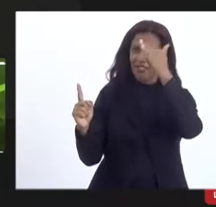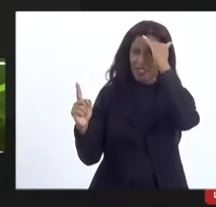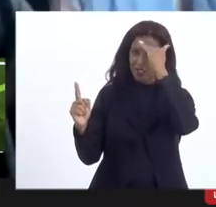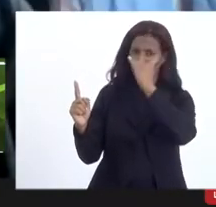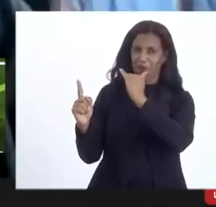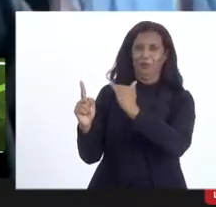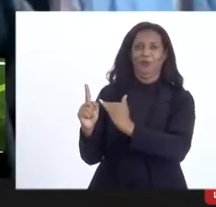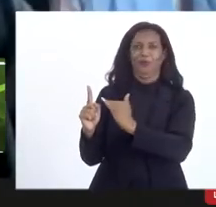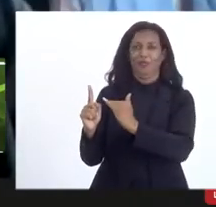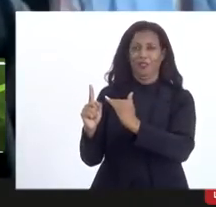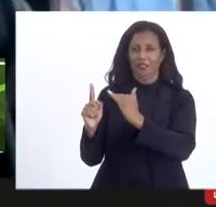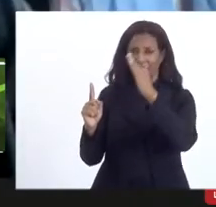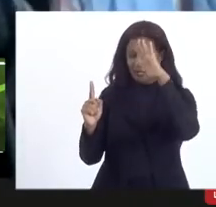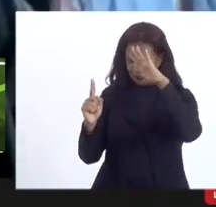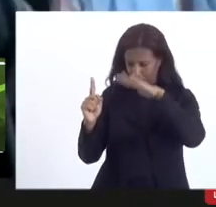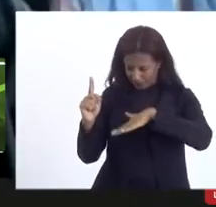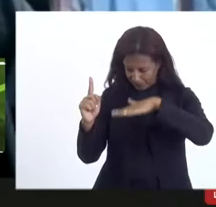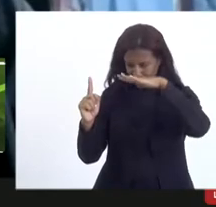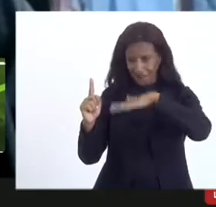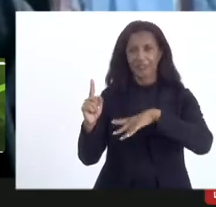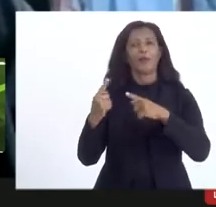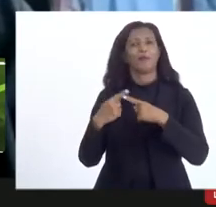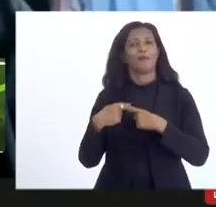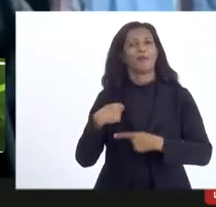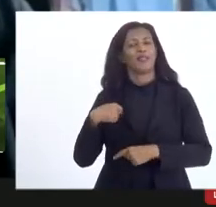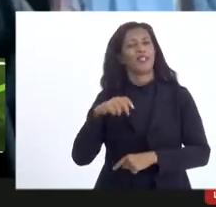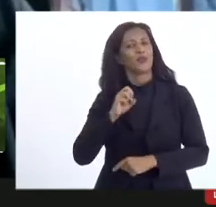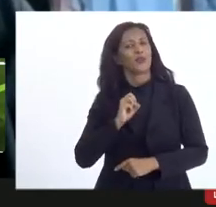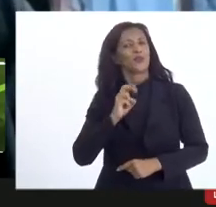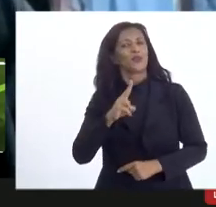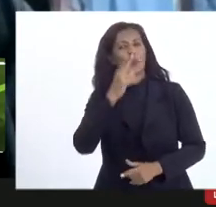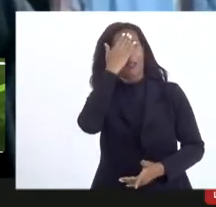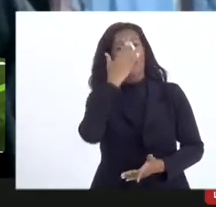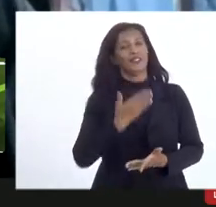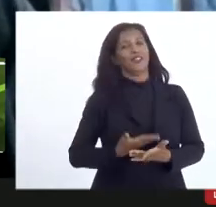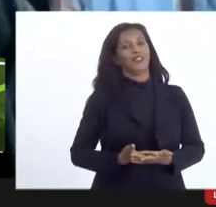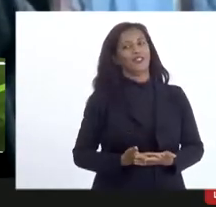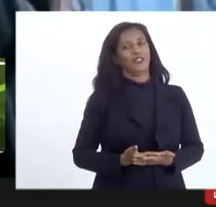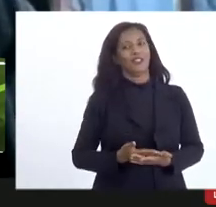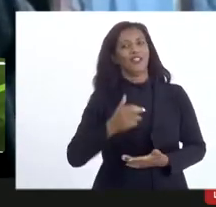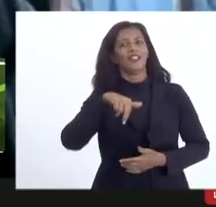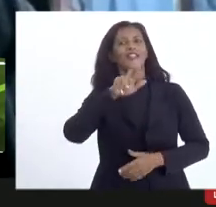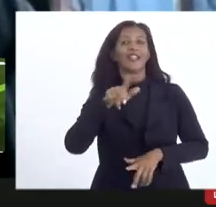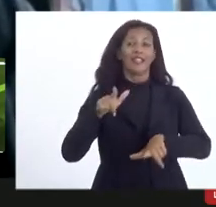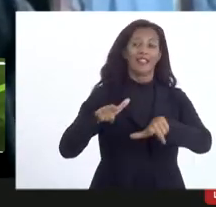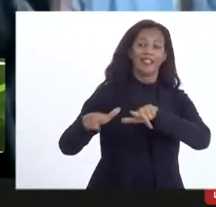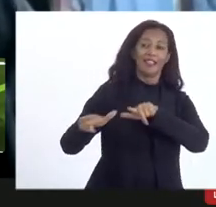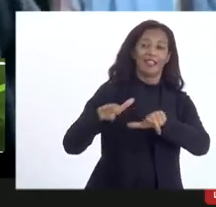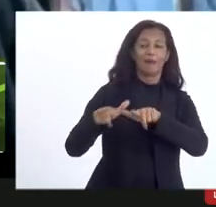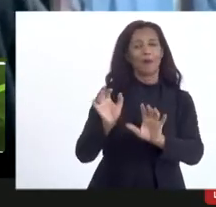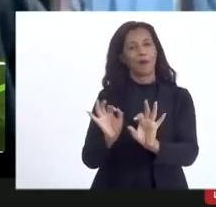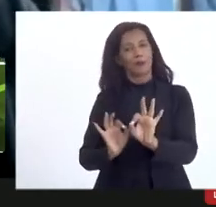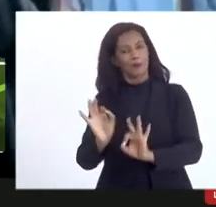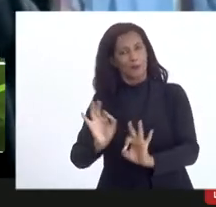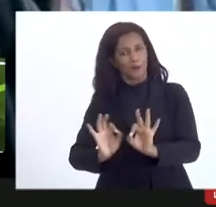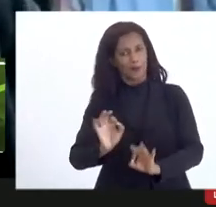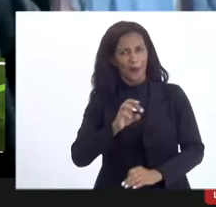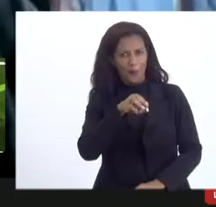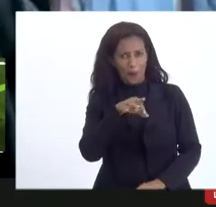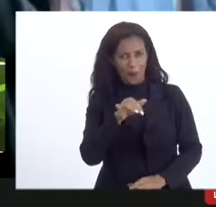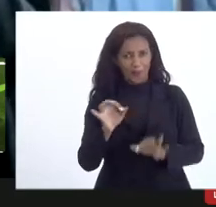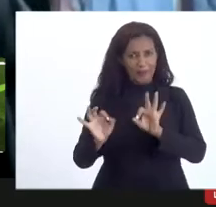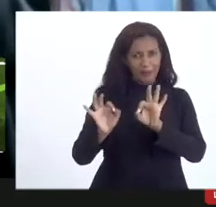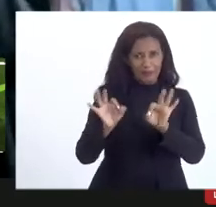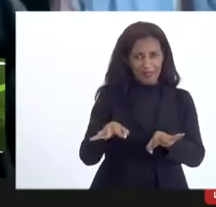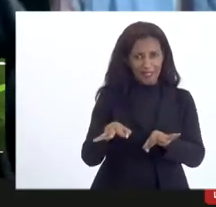respeitosa e reverenciando, porque eu sou daqueles que acredito quem trabalhou e quem elaborou. Morgana, está tudo